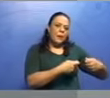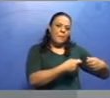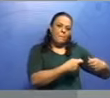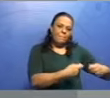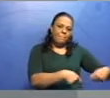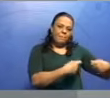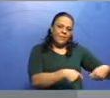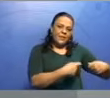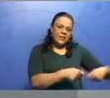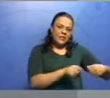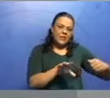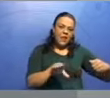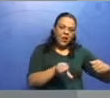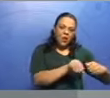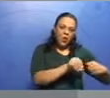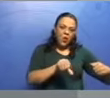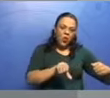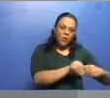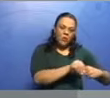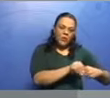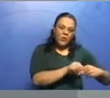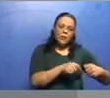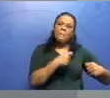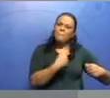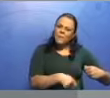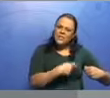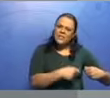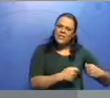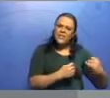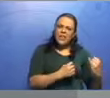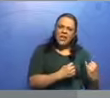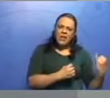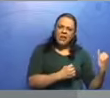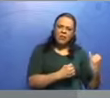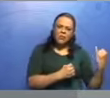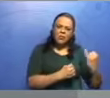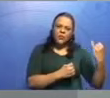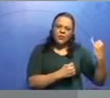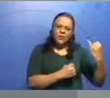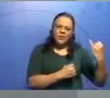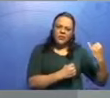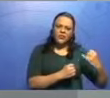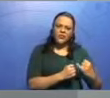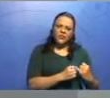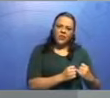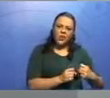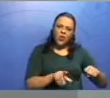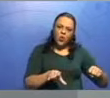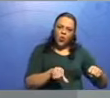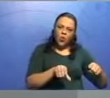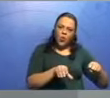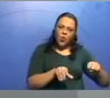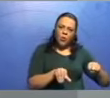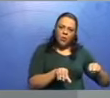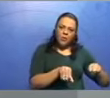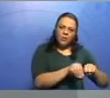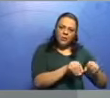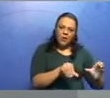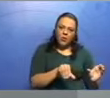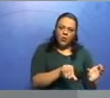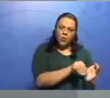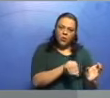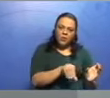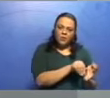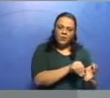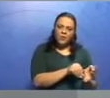Então, transitivo é como se o significado transitasse, ele passasse para outras palavras. Portanto, o transitivo é aquele